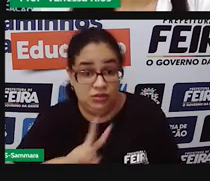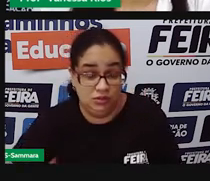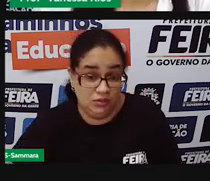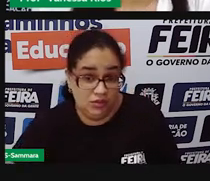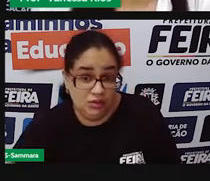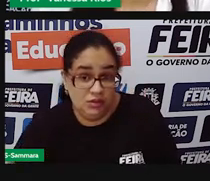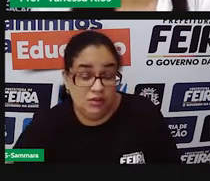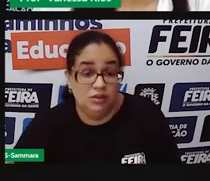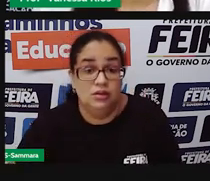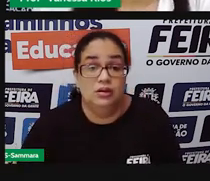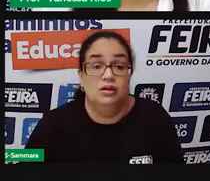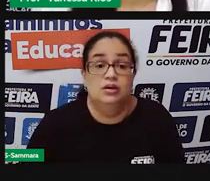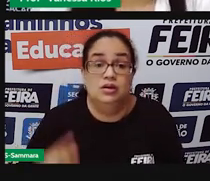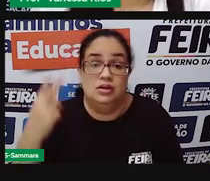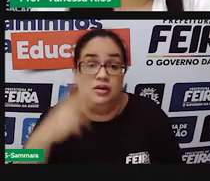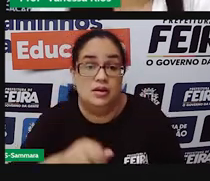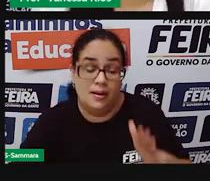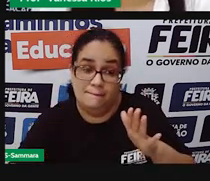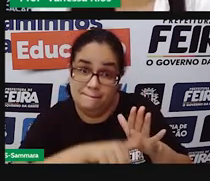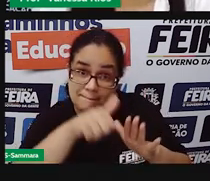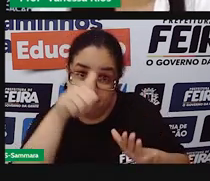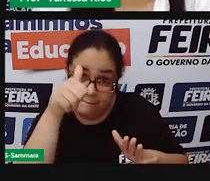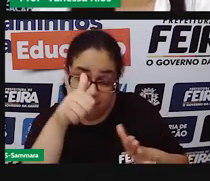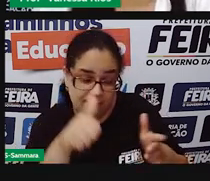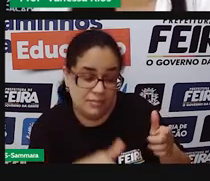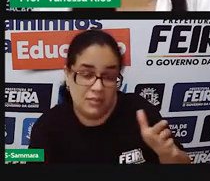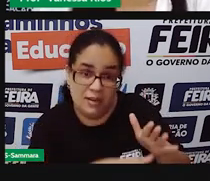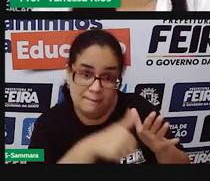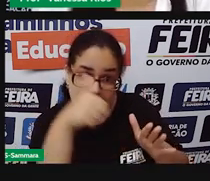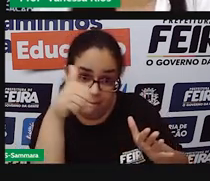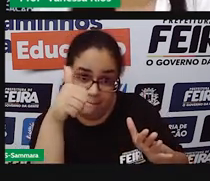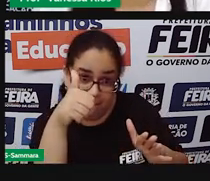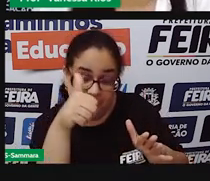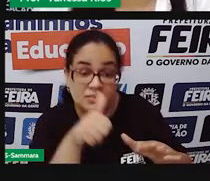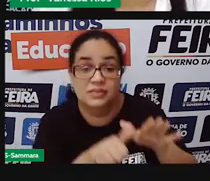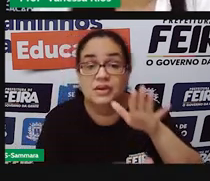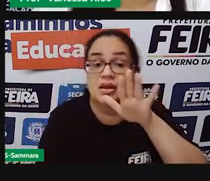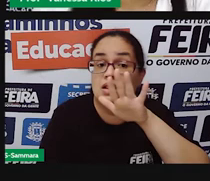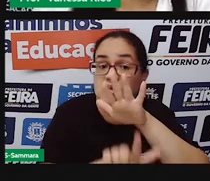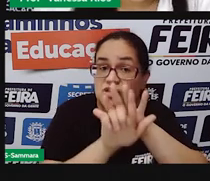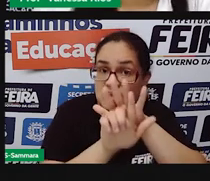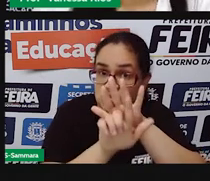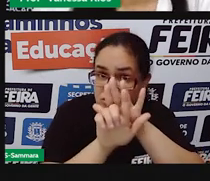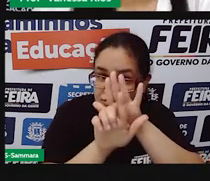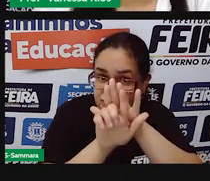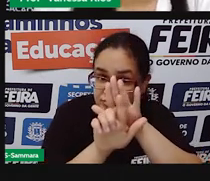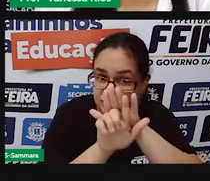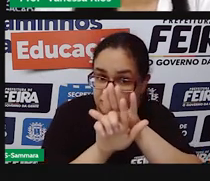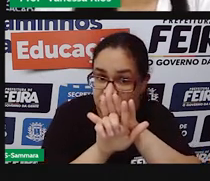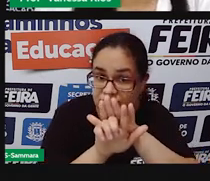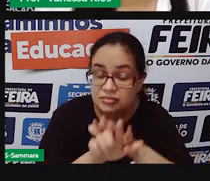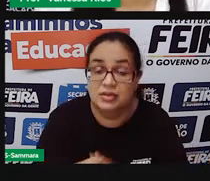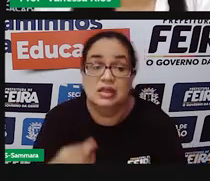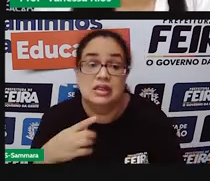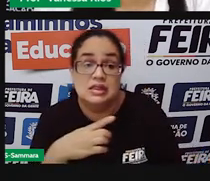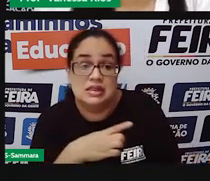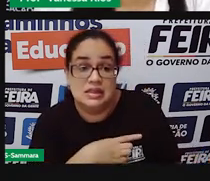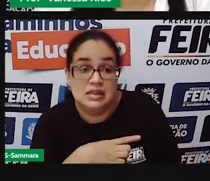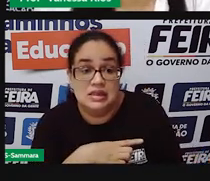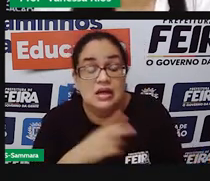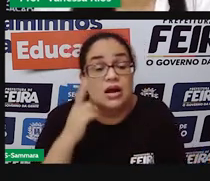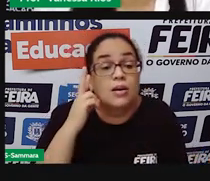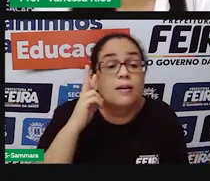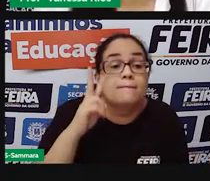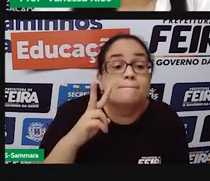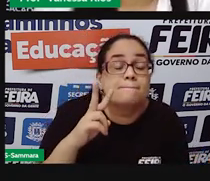variador se dá em duas frentes. Ele tem uma primeira frente que é legislar que corresponde à